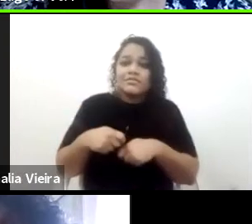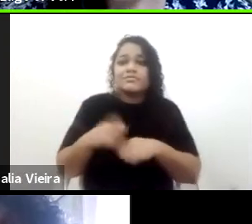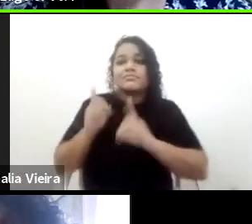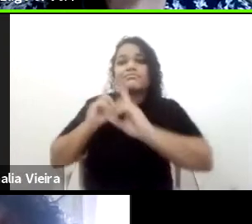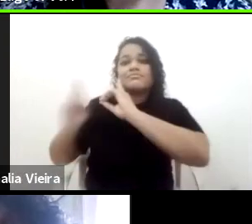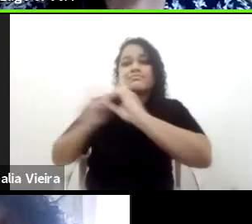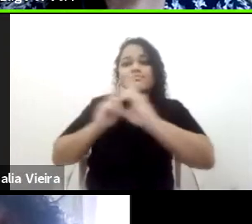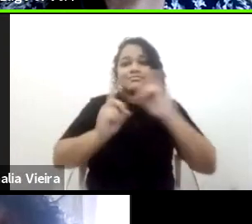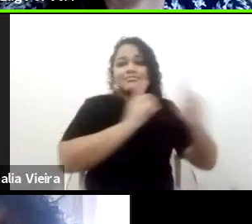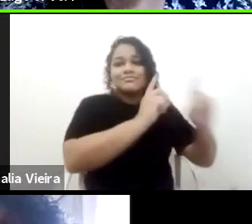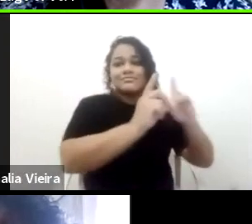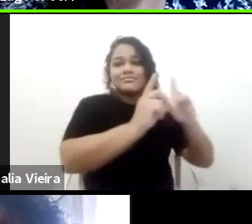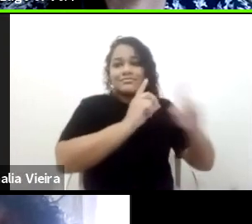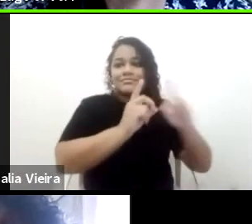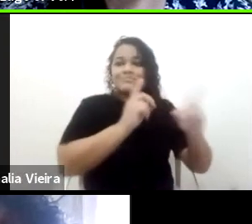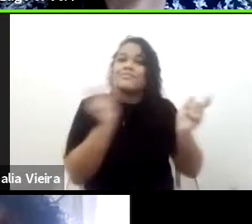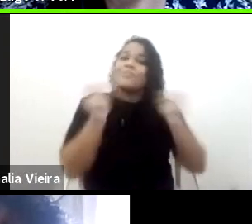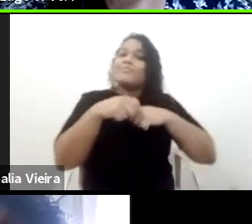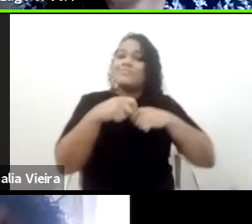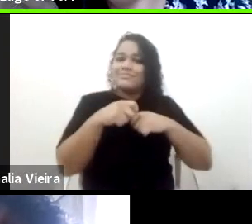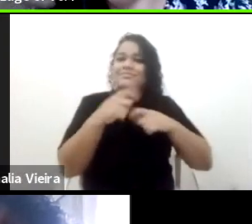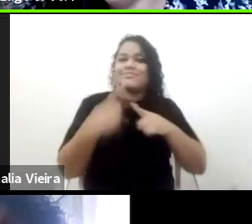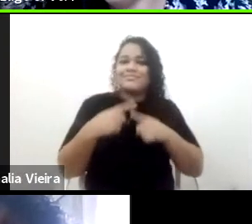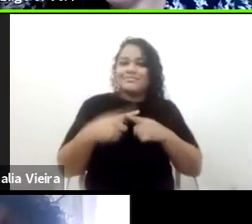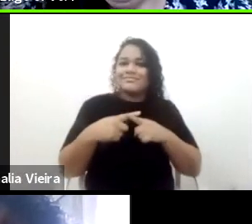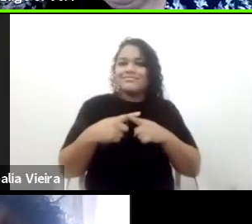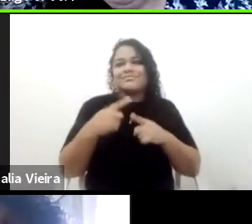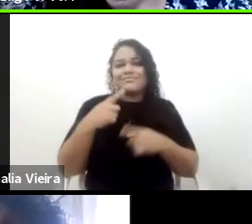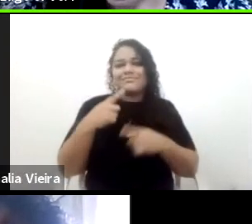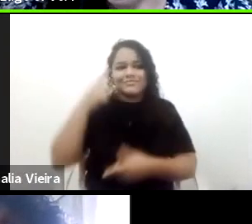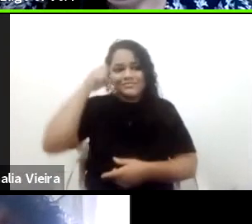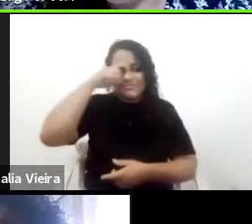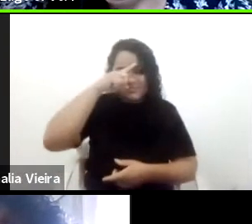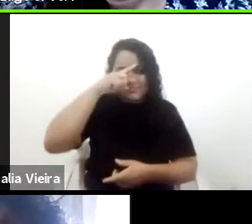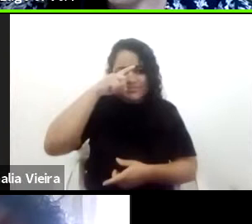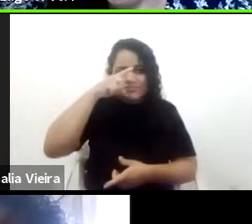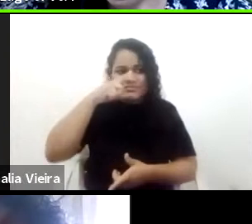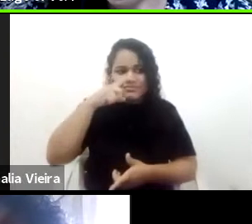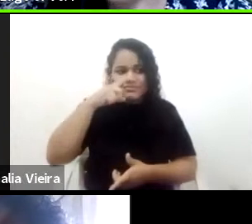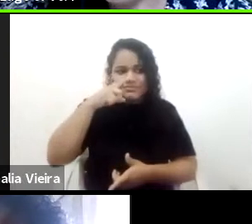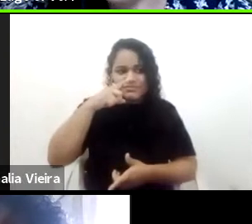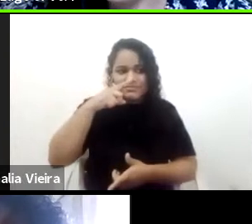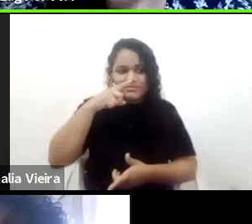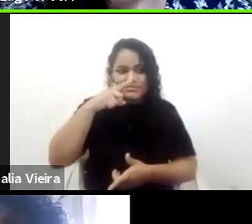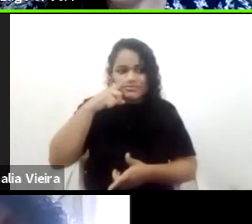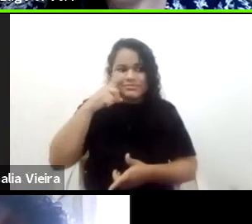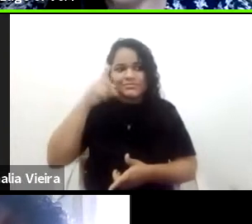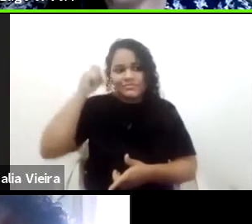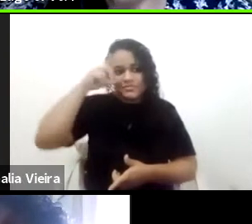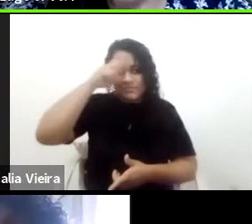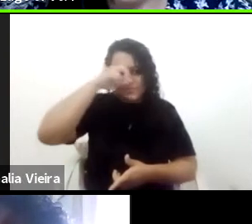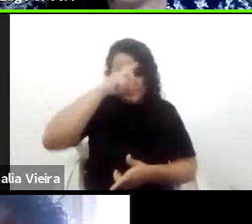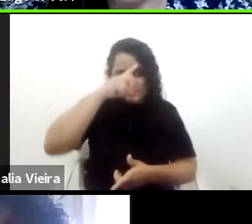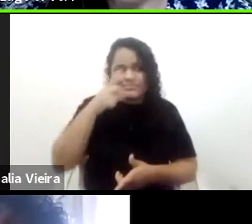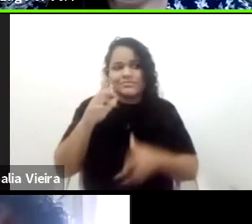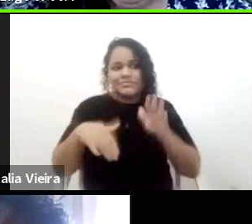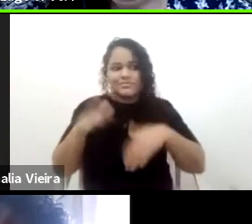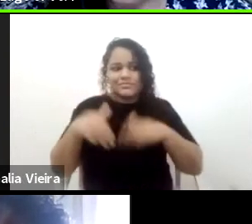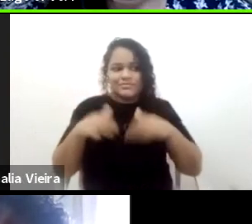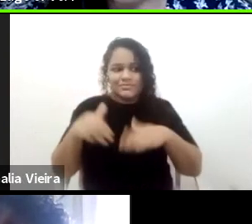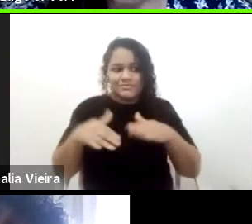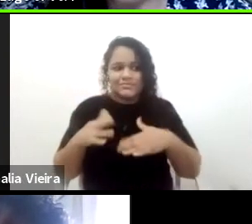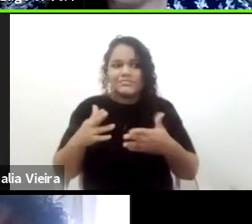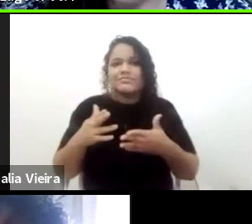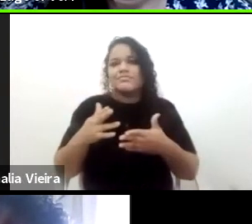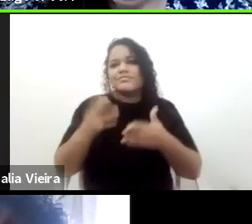dificilmente nós teríamos em um momento em que não houvesse a pandemia. Então, eu gostaria de